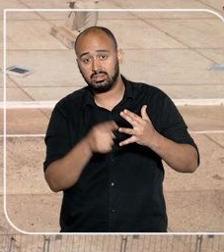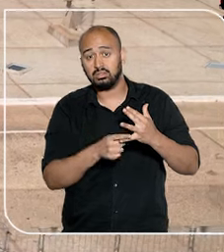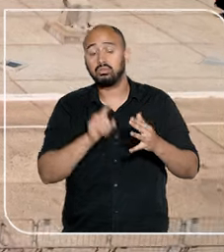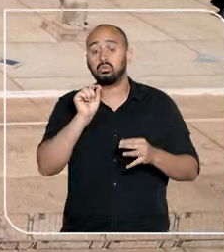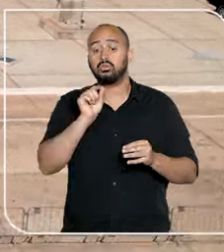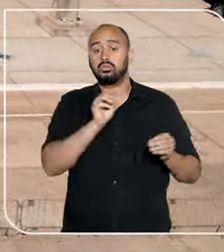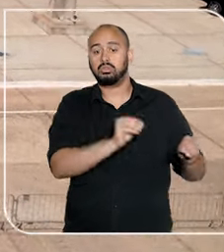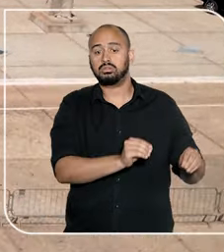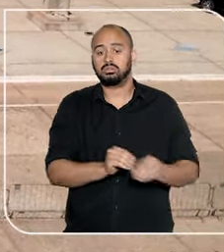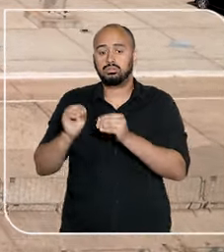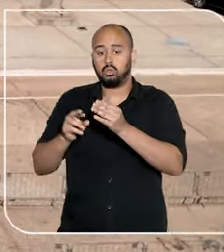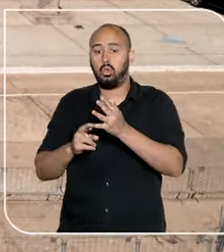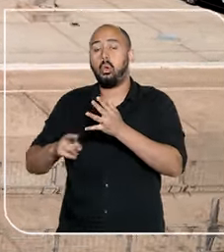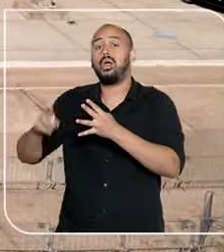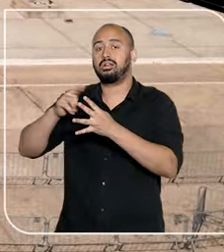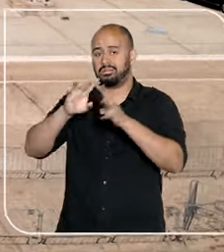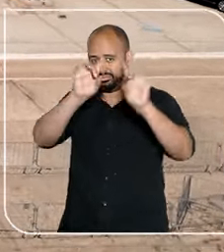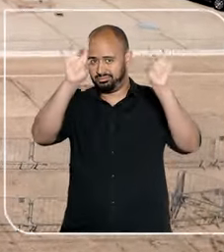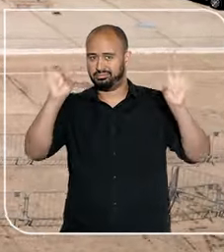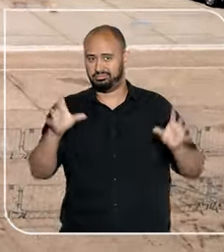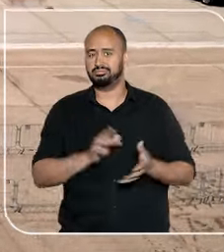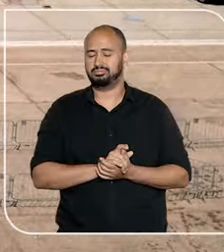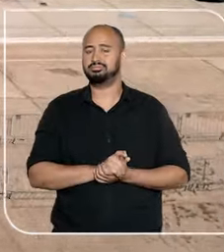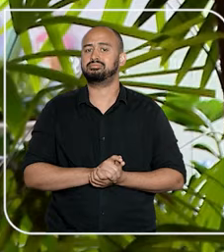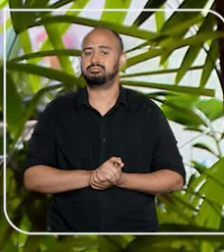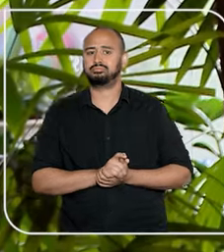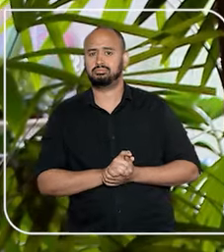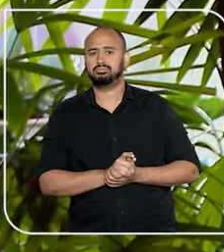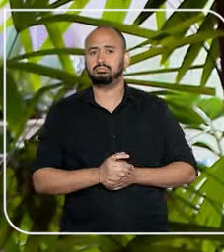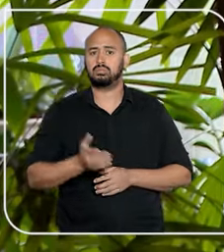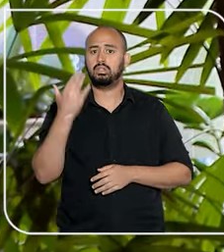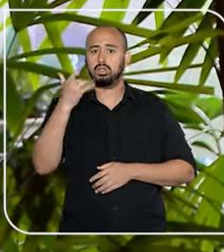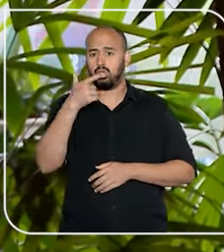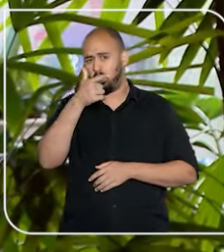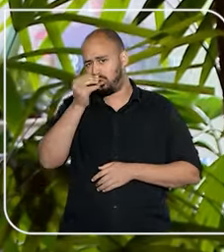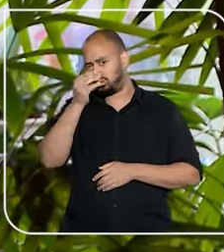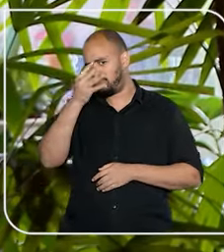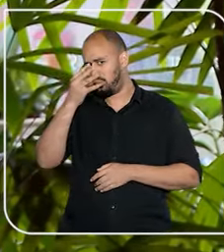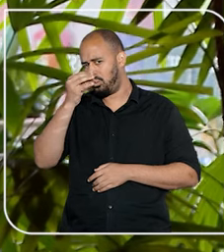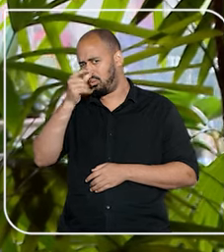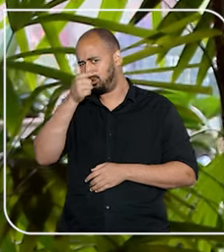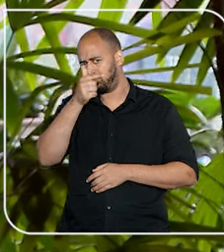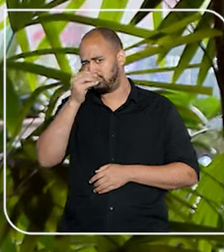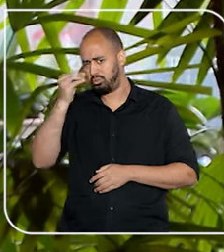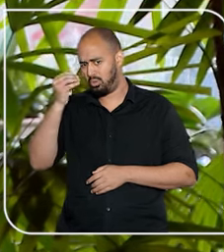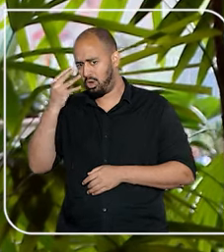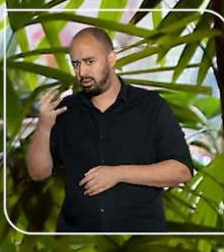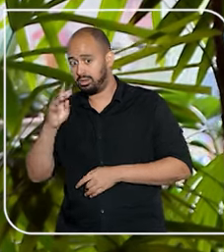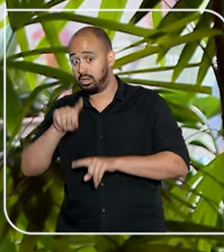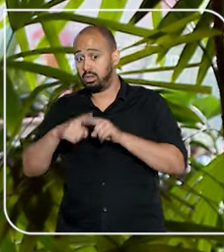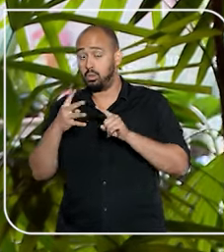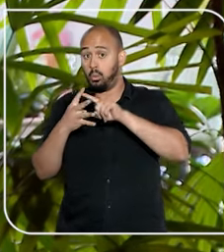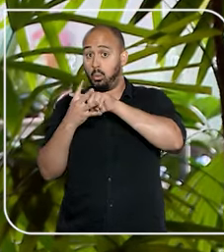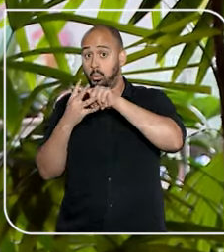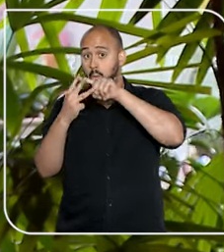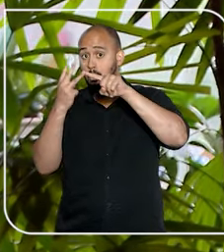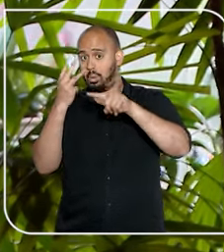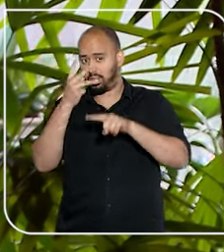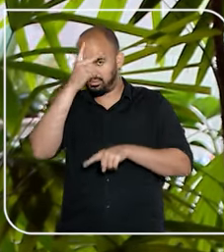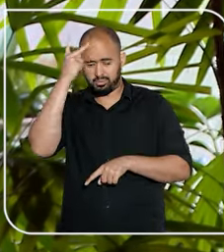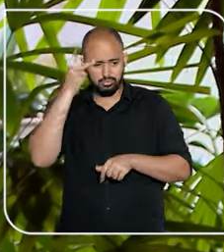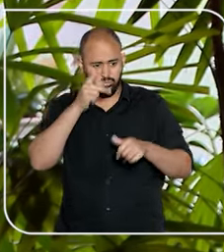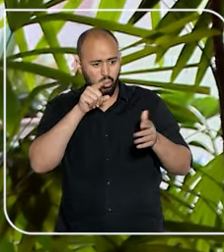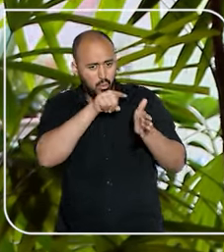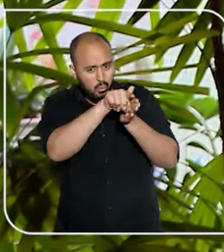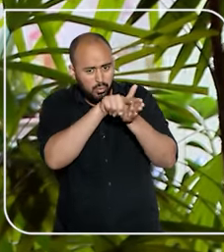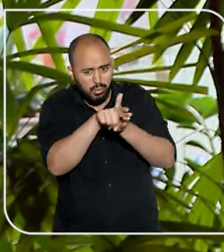decisão a quem é dirigido o recurso extraordinário. No crime ocorrido em 2004, três auditores fiscais e um motorista